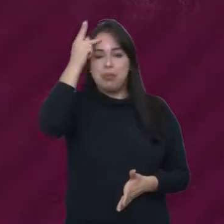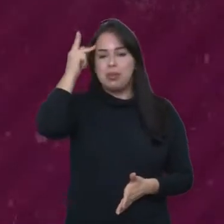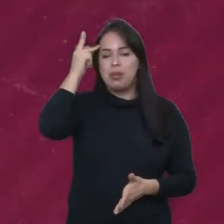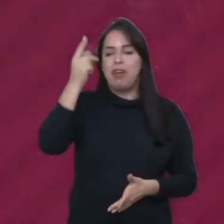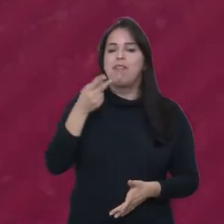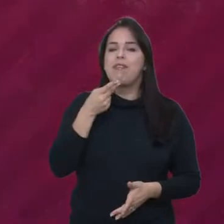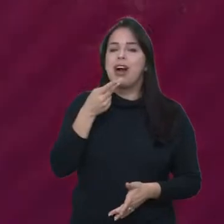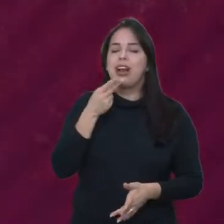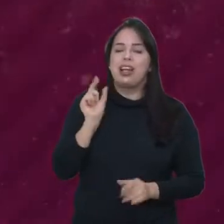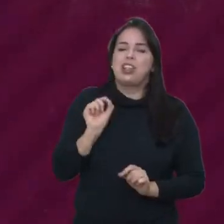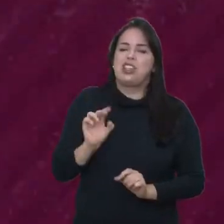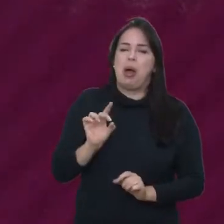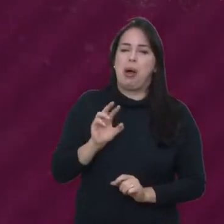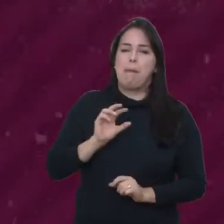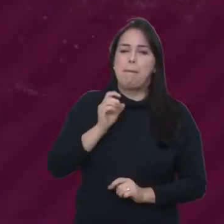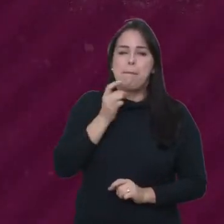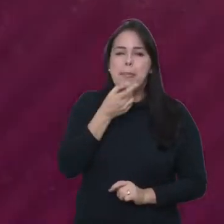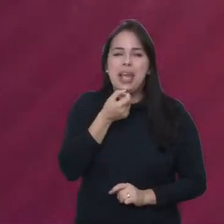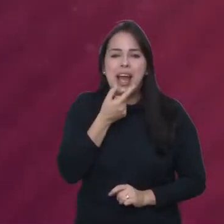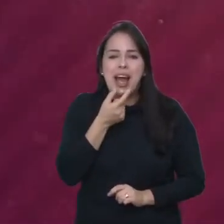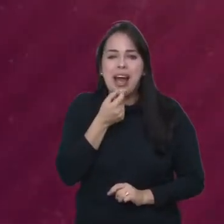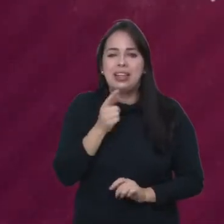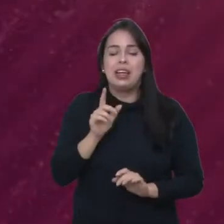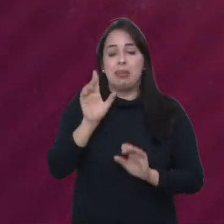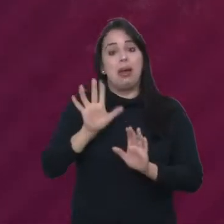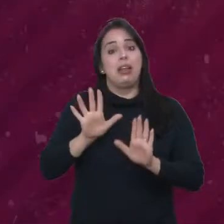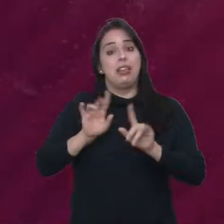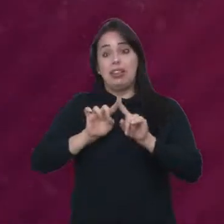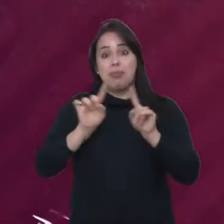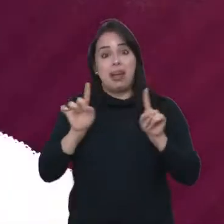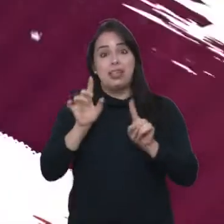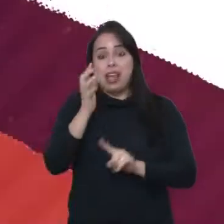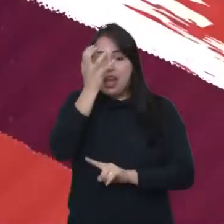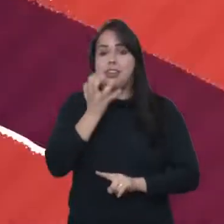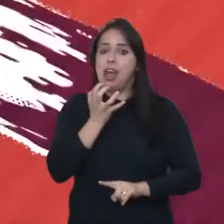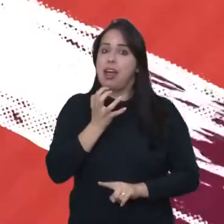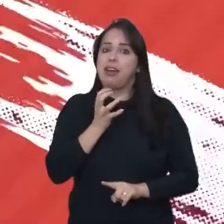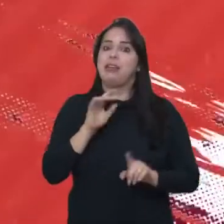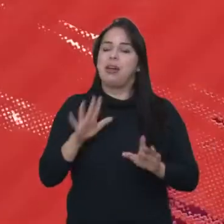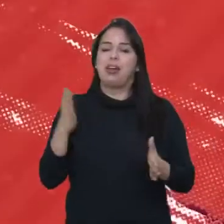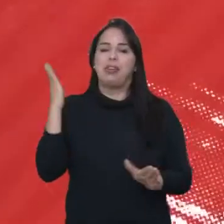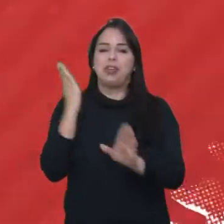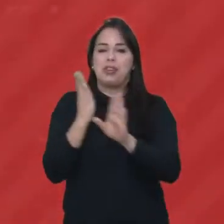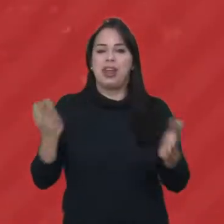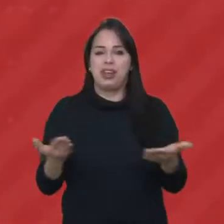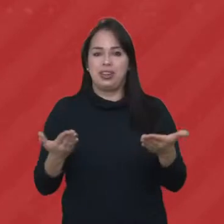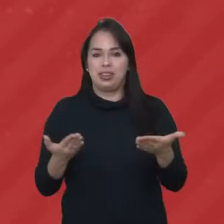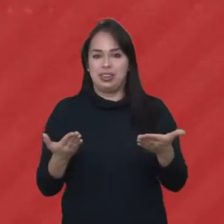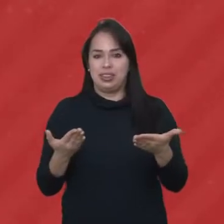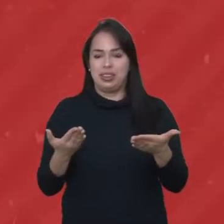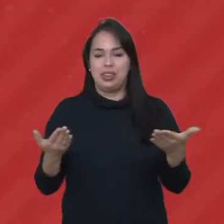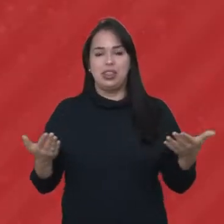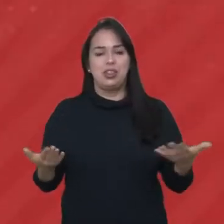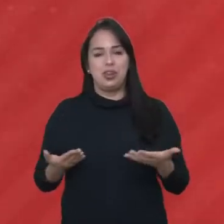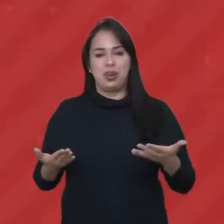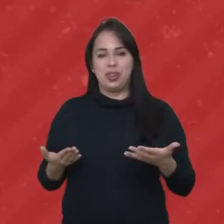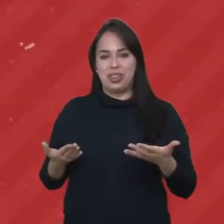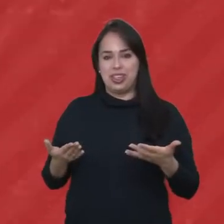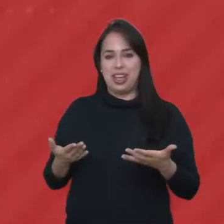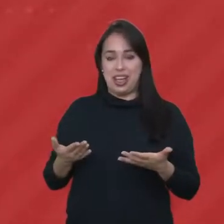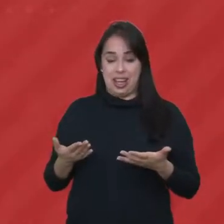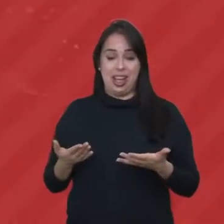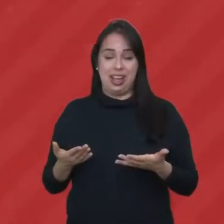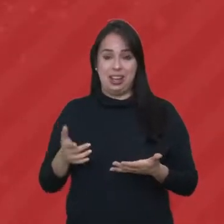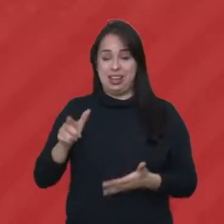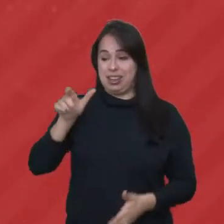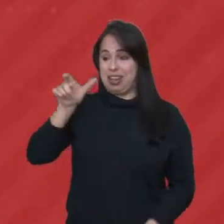Há quem afirme que vai muito além da piada e que piada é coisa séria. É o que vamos descobrir. E quem